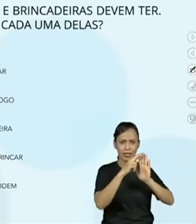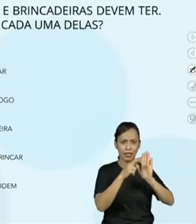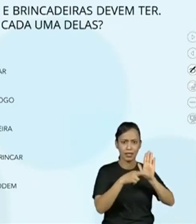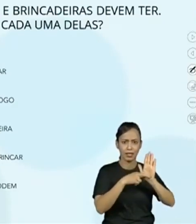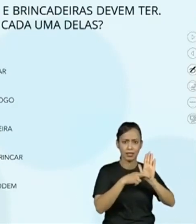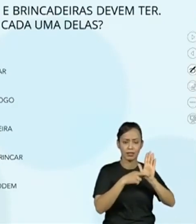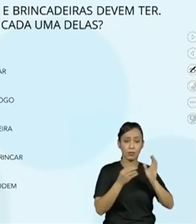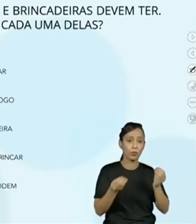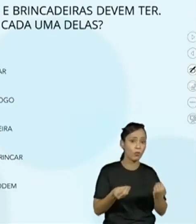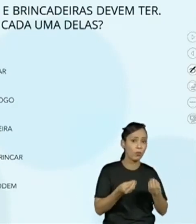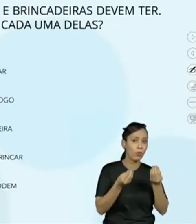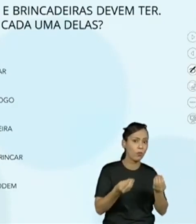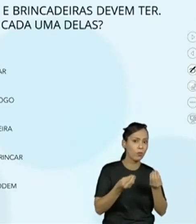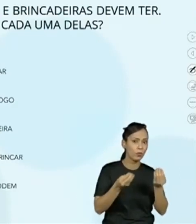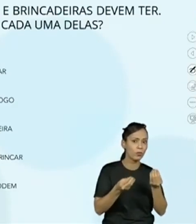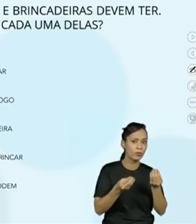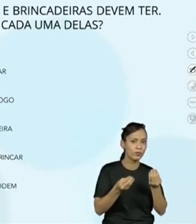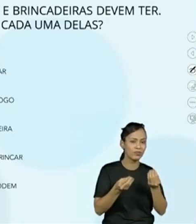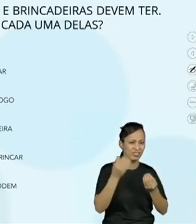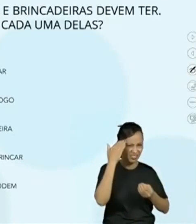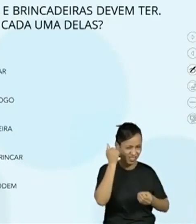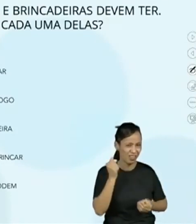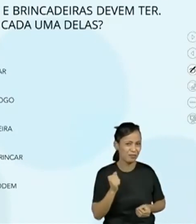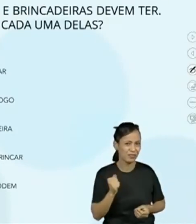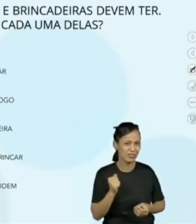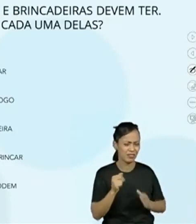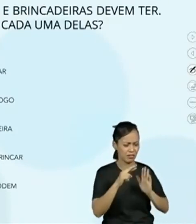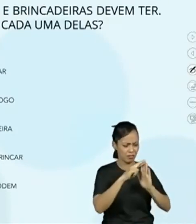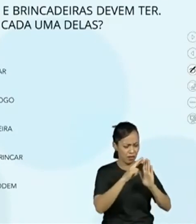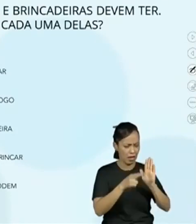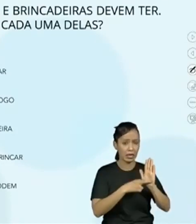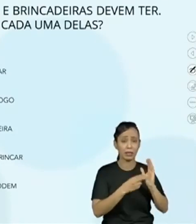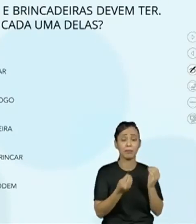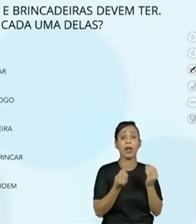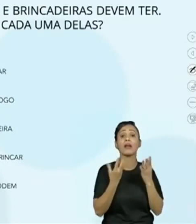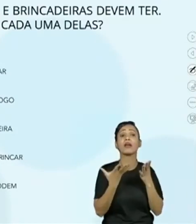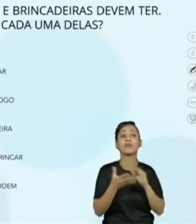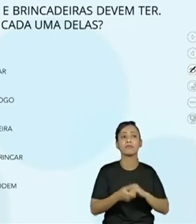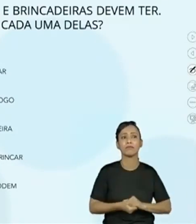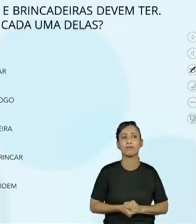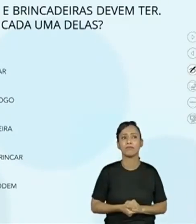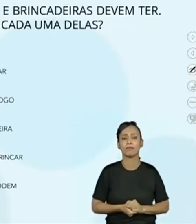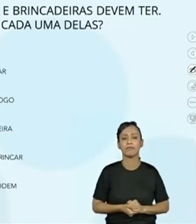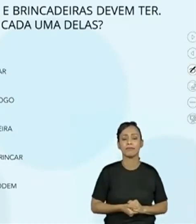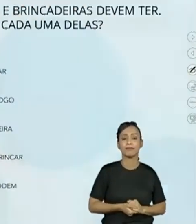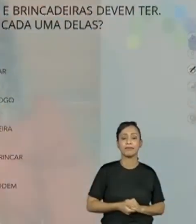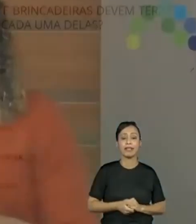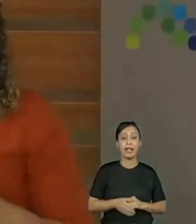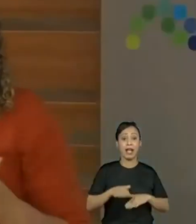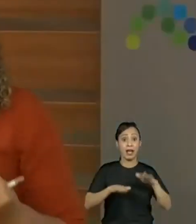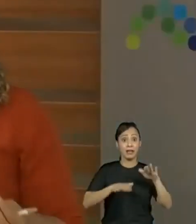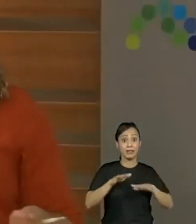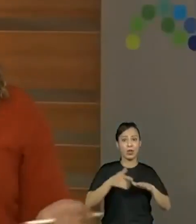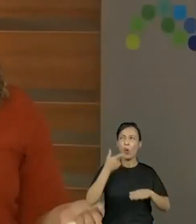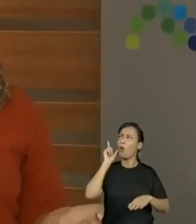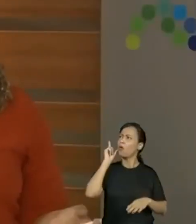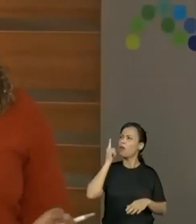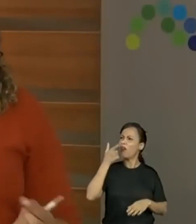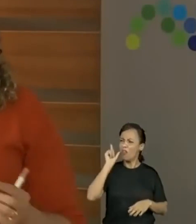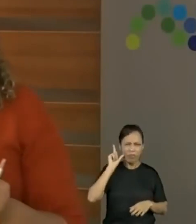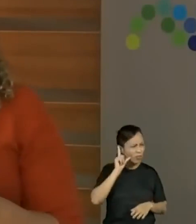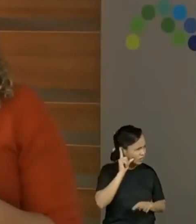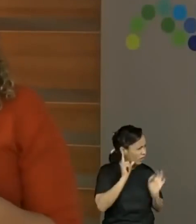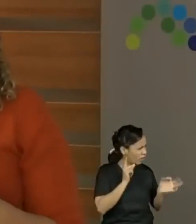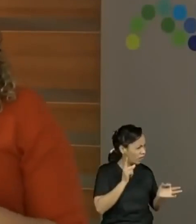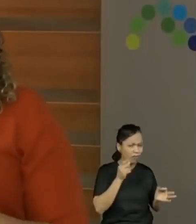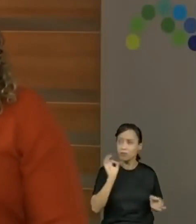Vamos relacionar e descobrir para que serve cada uma delas. Então, nós estamos a todo tempo, desde ontem, né, professora Kelly?